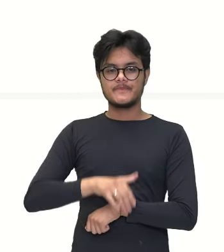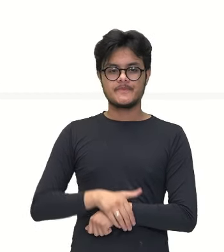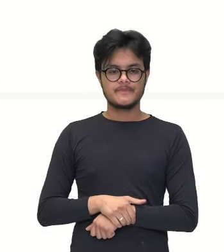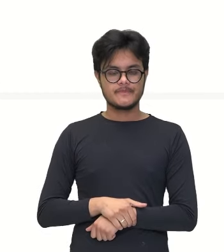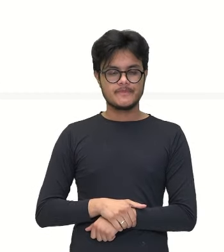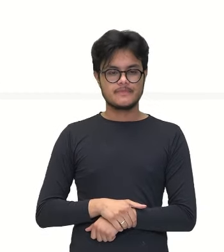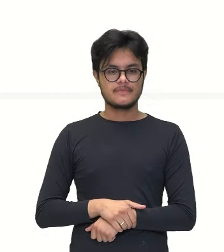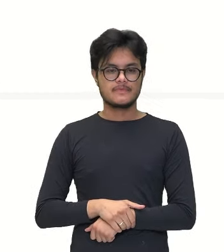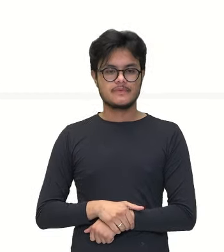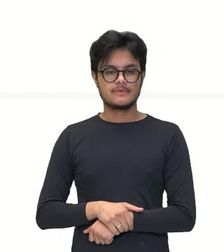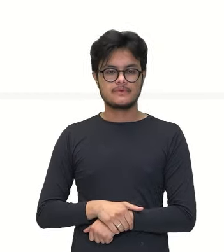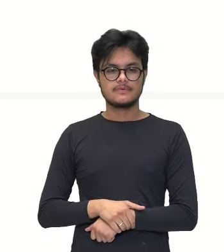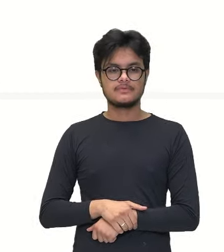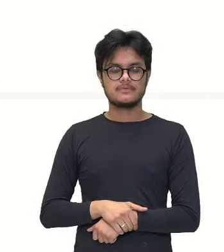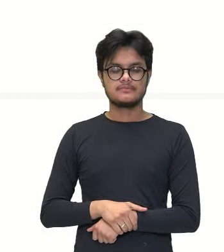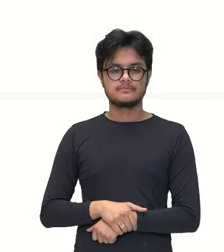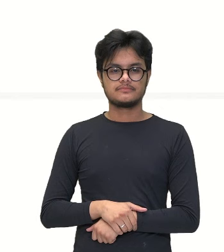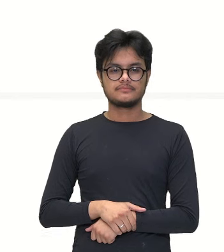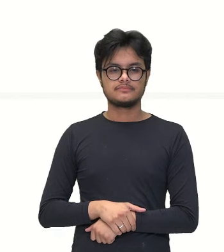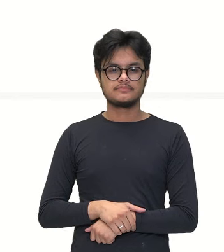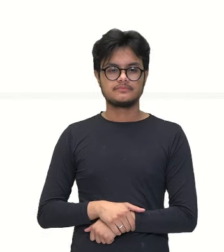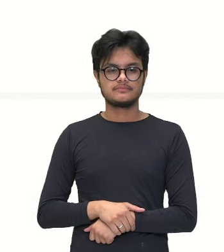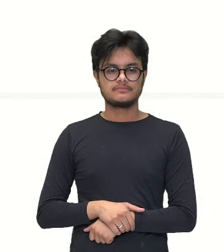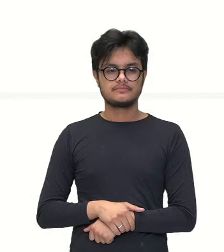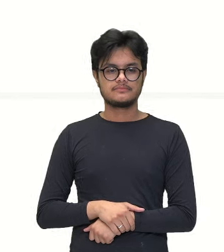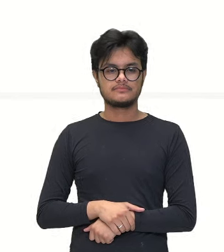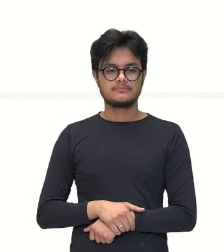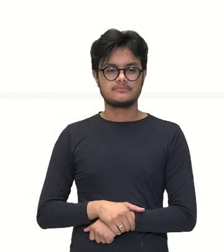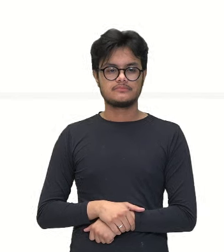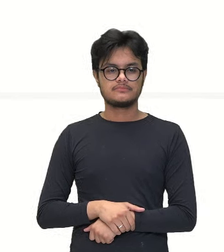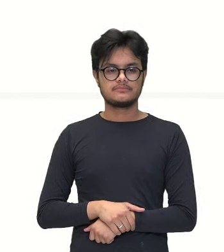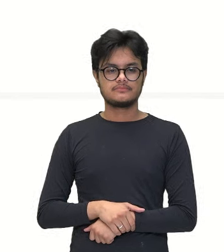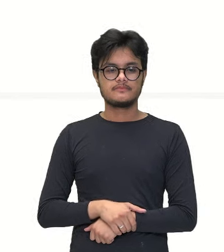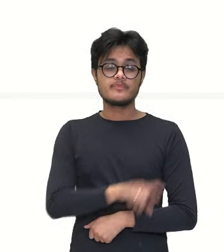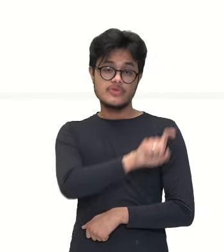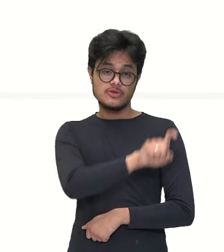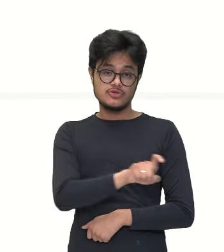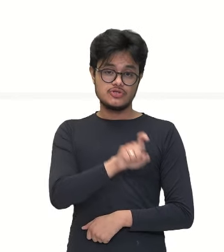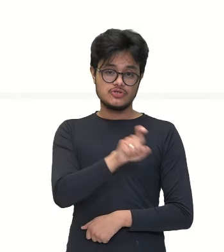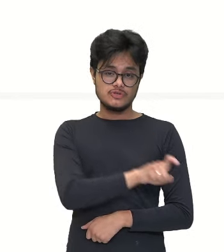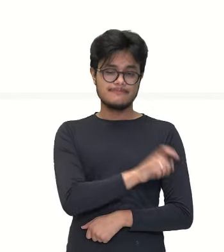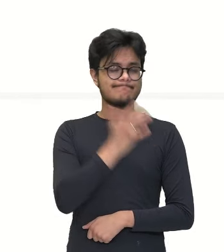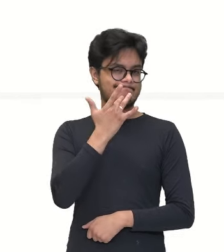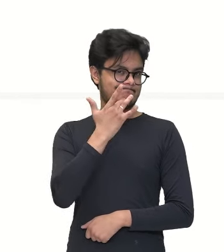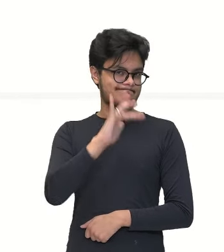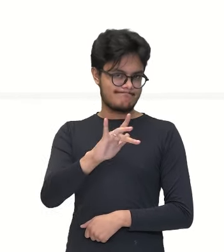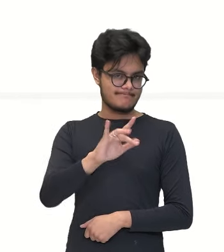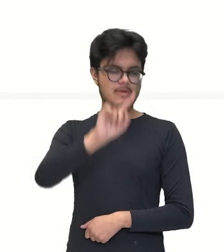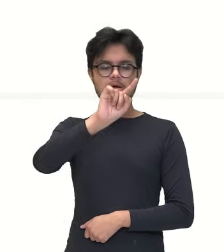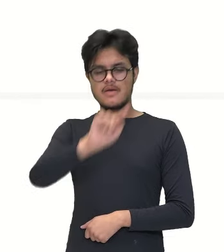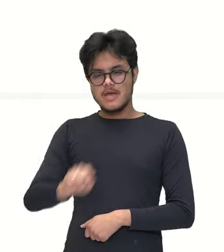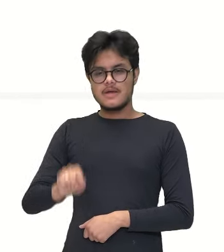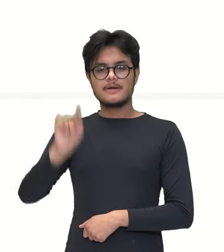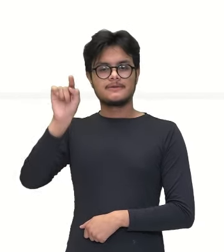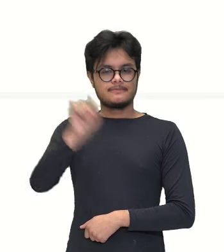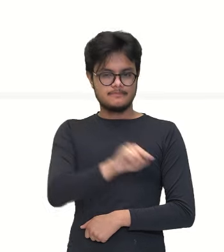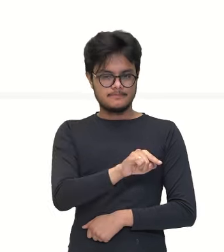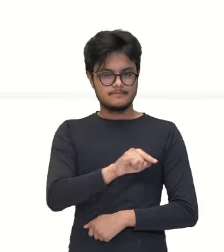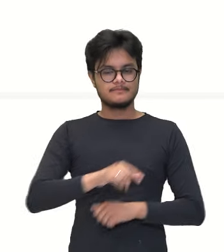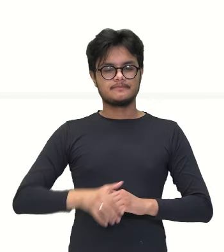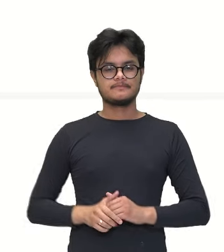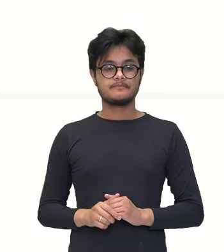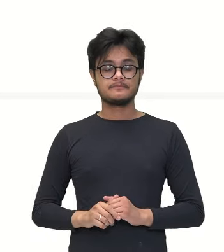equivale 100 sacos, né? De cimento em tijolo. E aí, eu coloco o X aqui. Ou